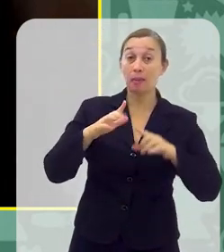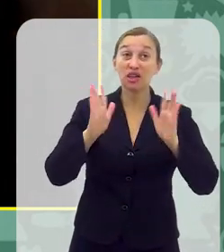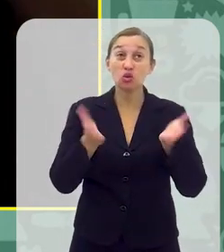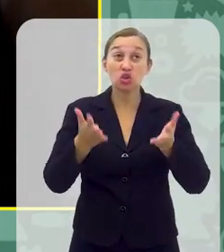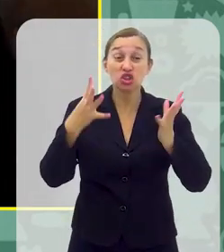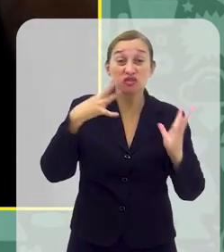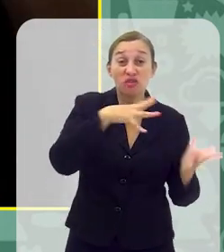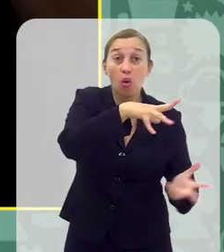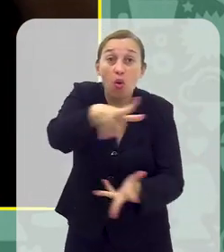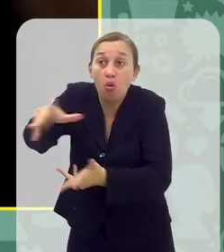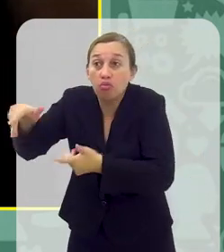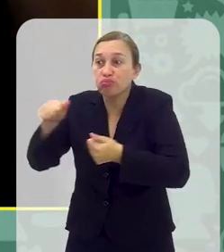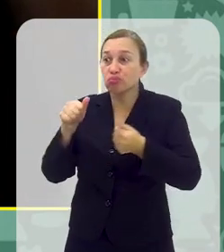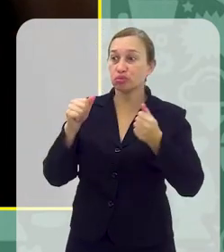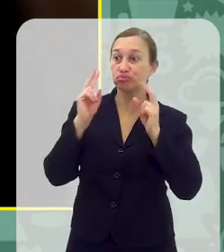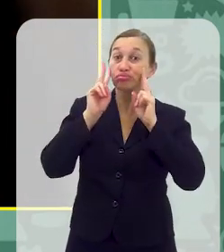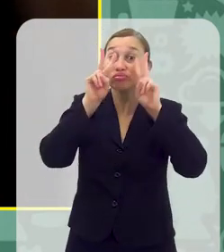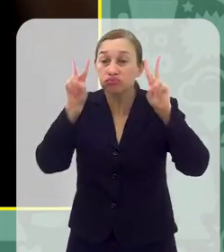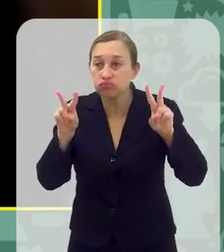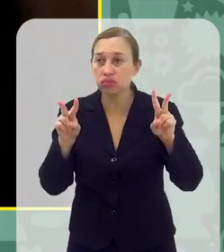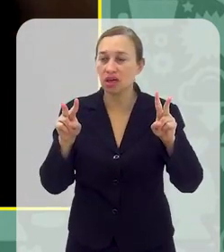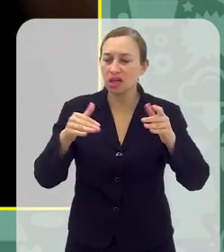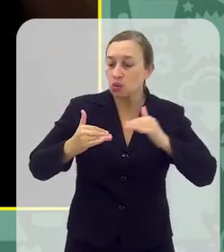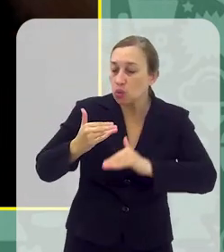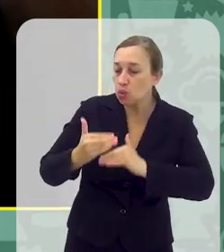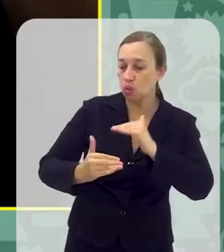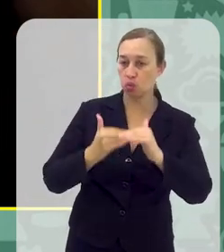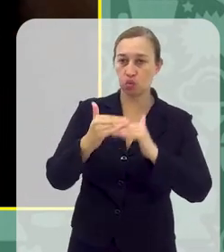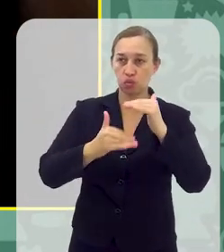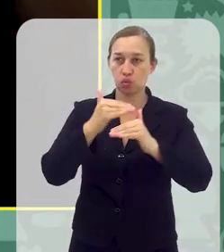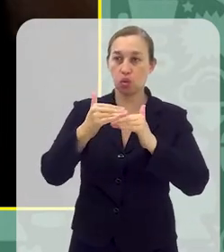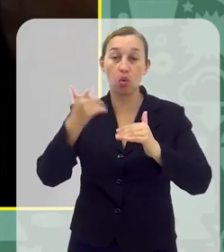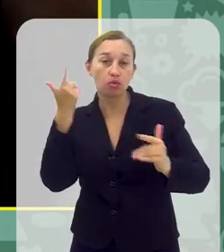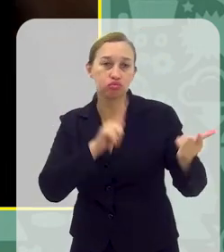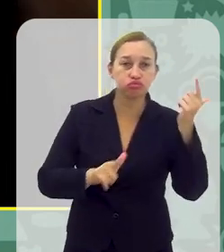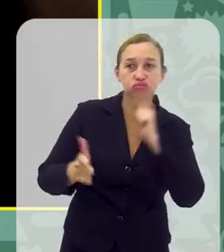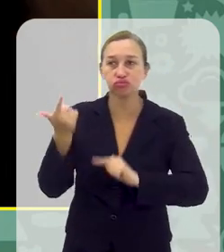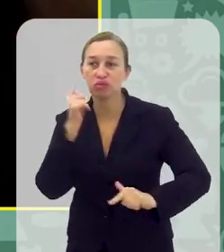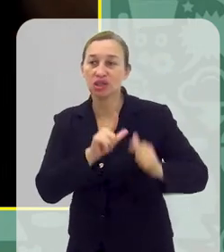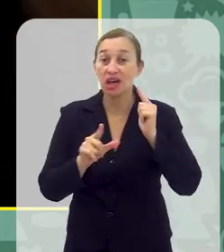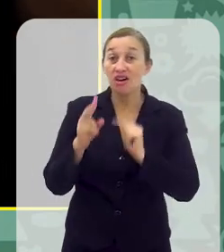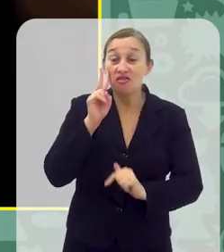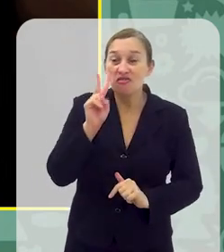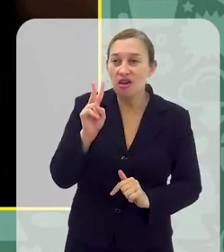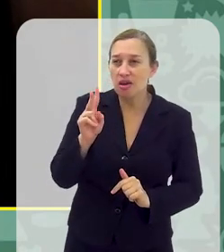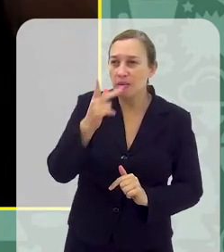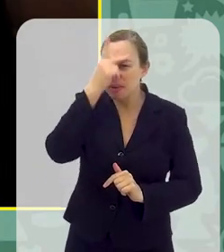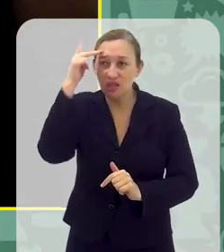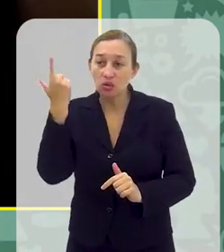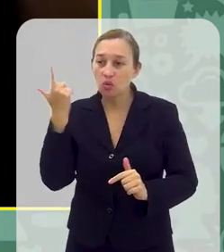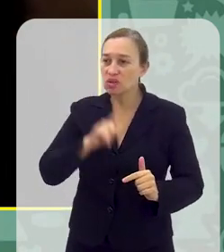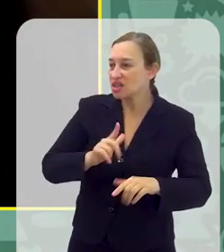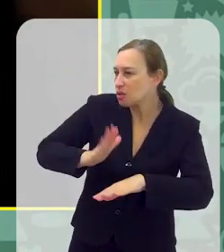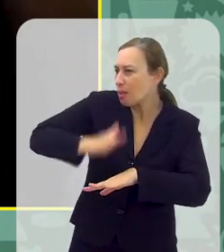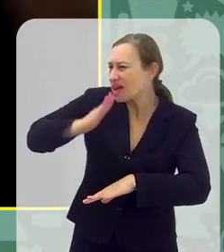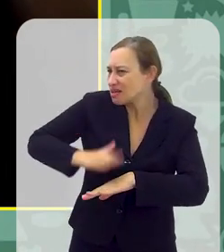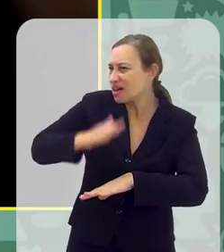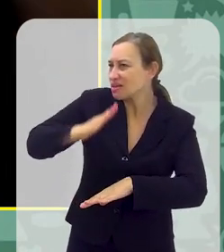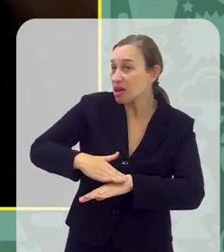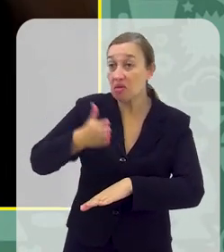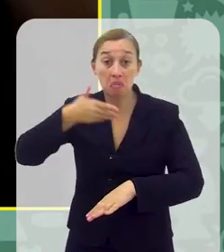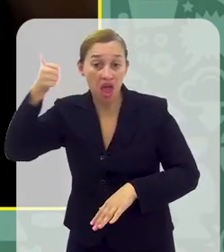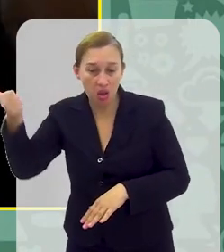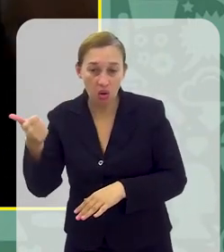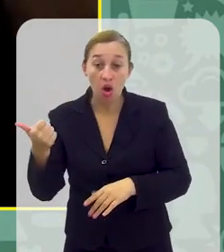inteiro na nossa frente, né? E aí nesse processo que eles estão Se desenvolvendo, conquistando as coisas Ver sempre gente conquistando